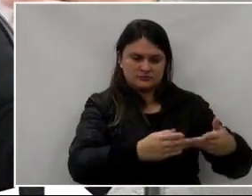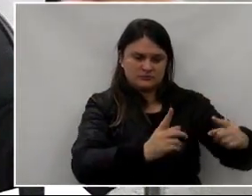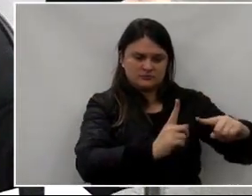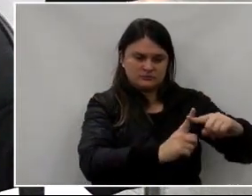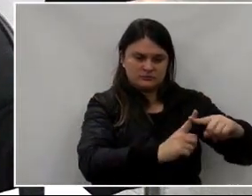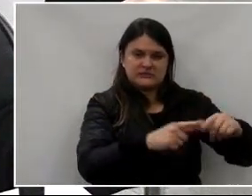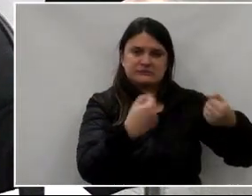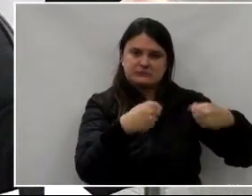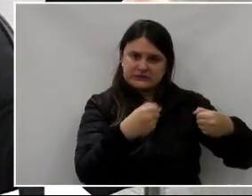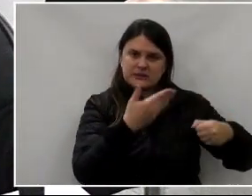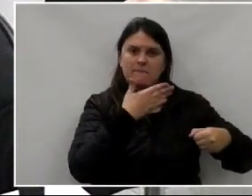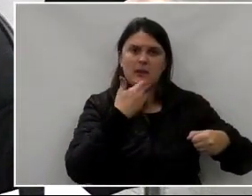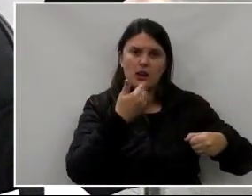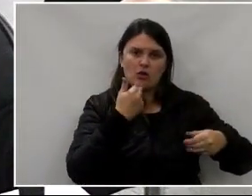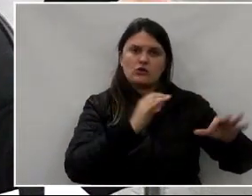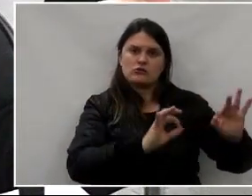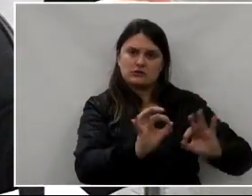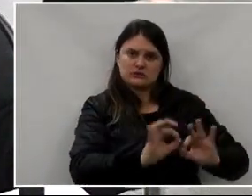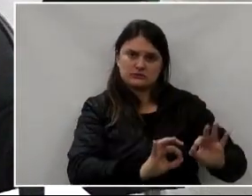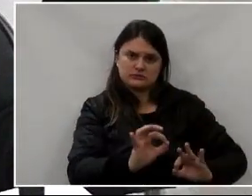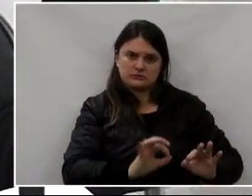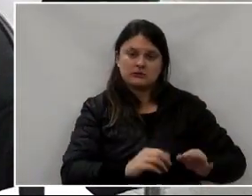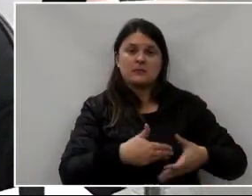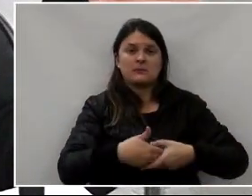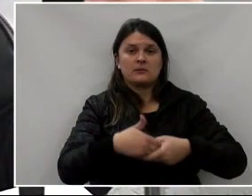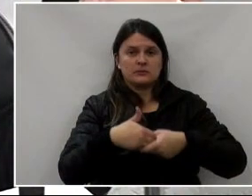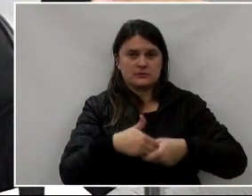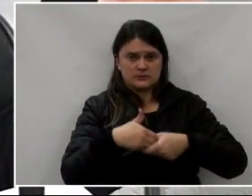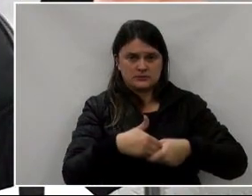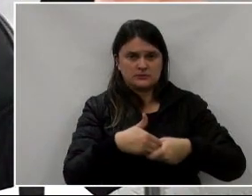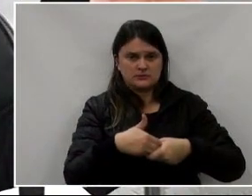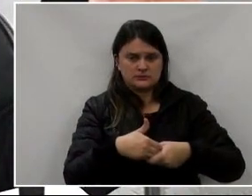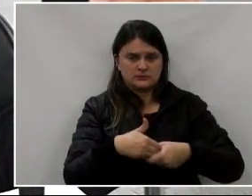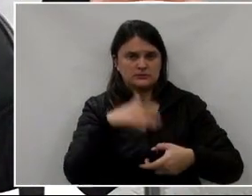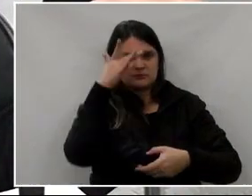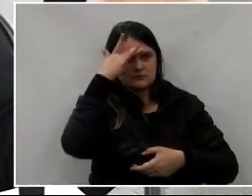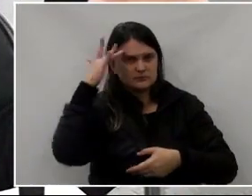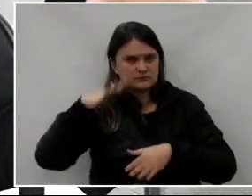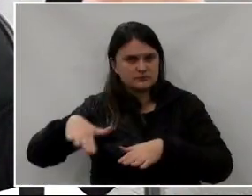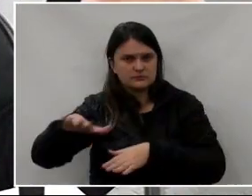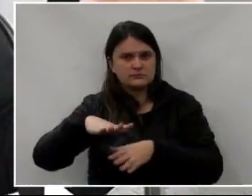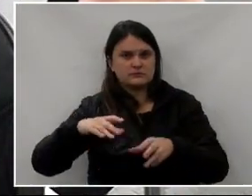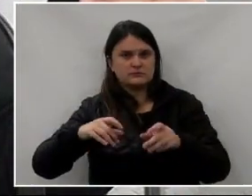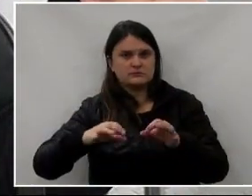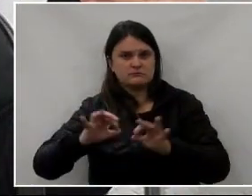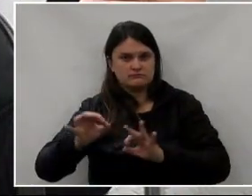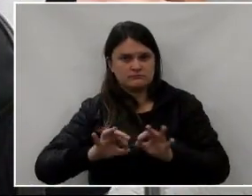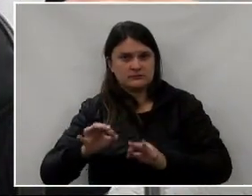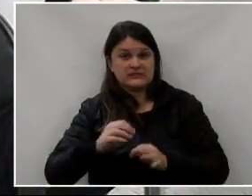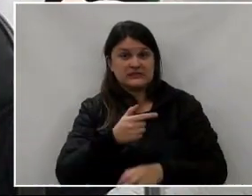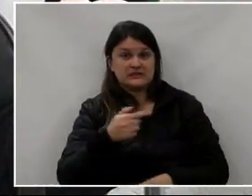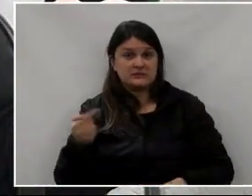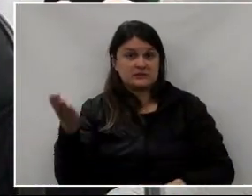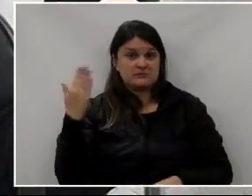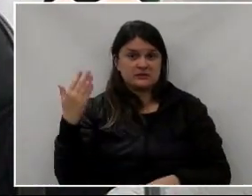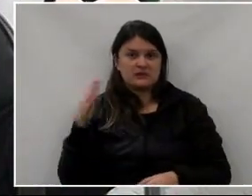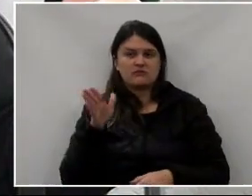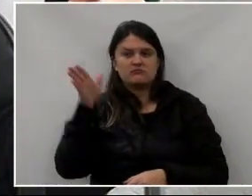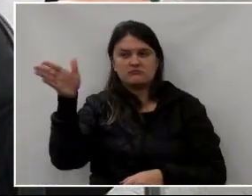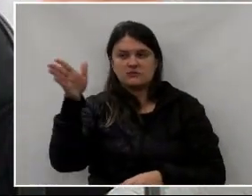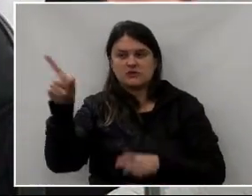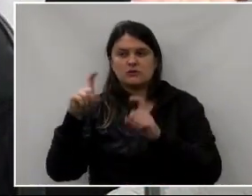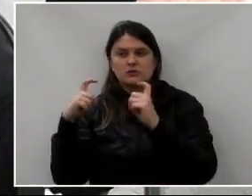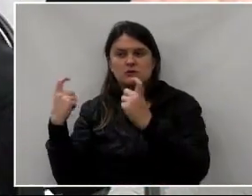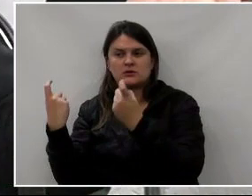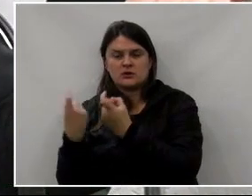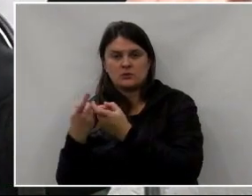organização dos cemitérios. Parabéns às pessoas envolvidas. Nós estivemos, no ano passado, nas reuniões a respeito